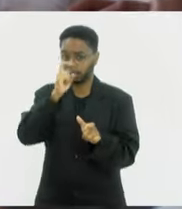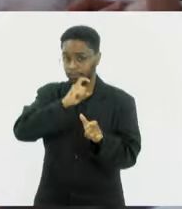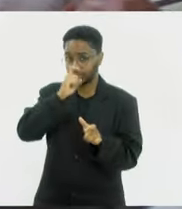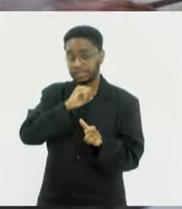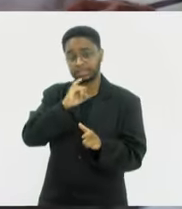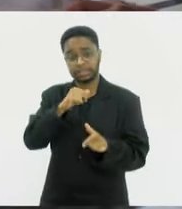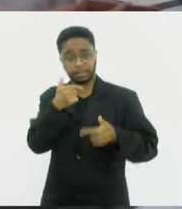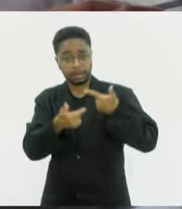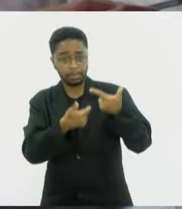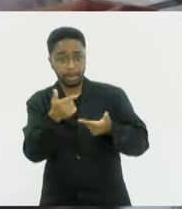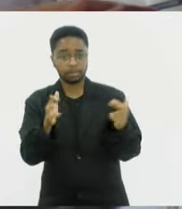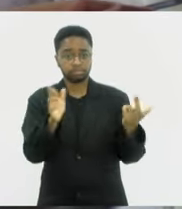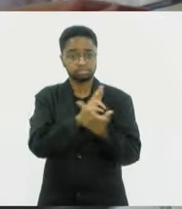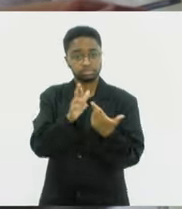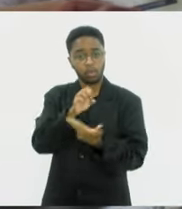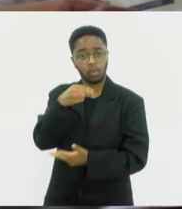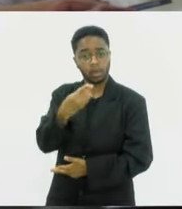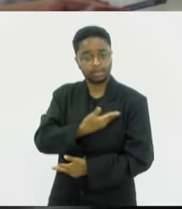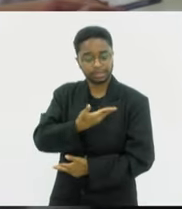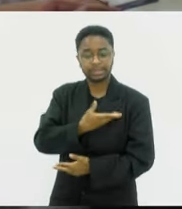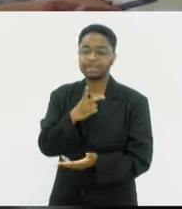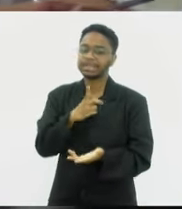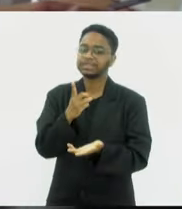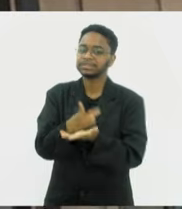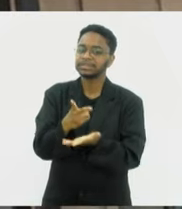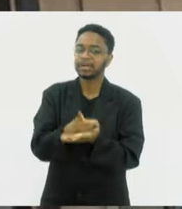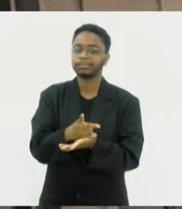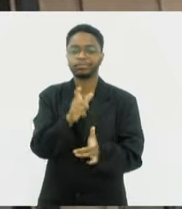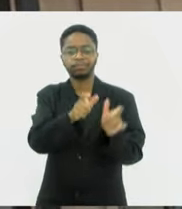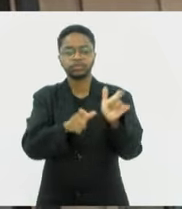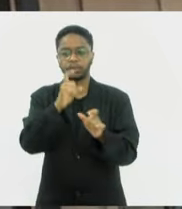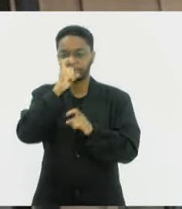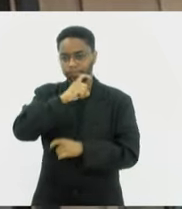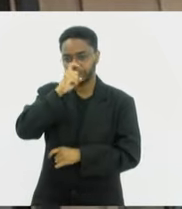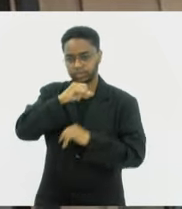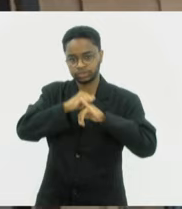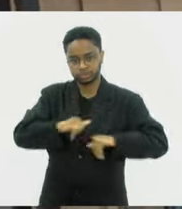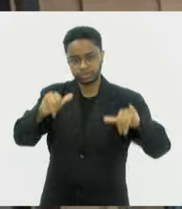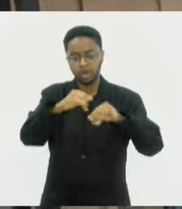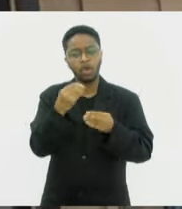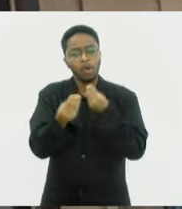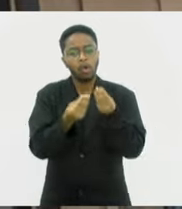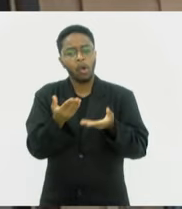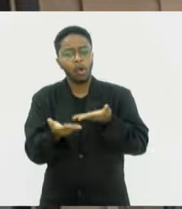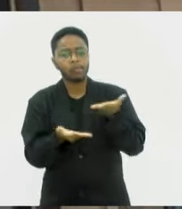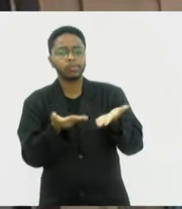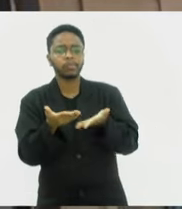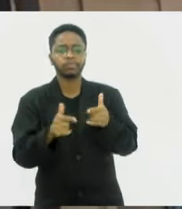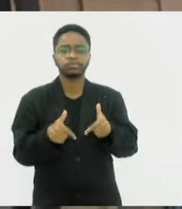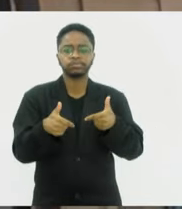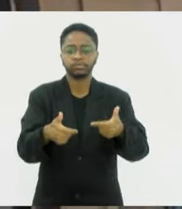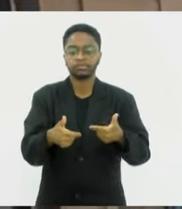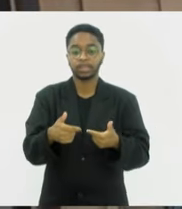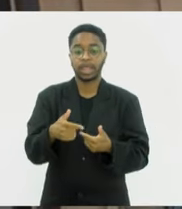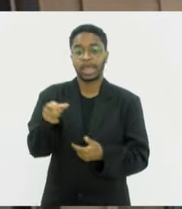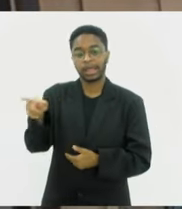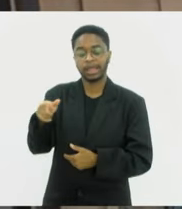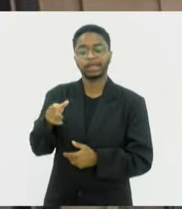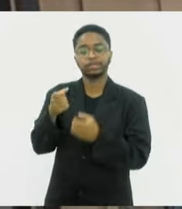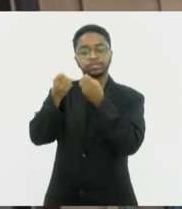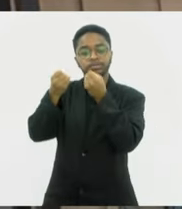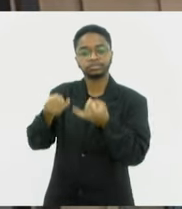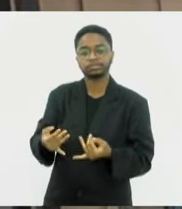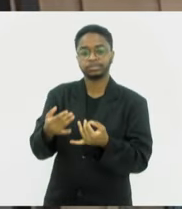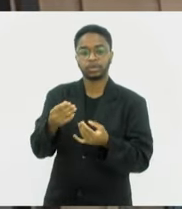amizades, a mentira está sempre presente em nossas vidas. Como lidar com a mentira? Quem explica é a neuropsicóloga Marcela